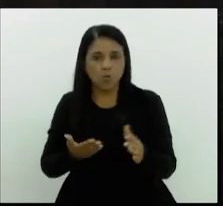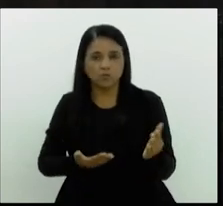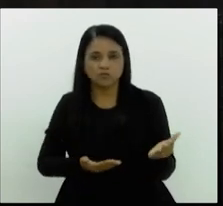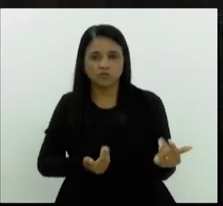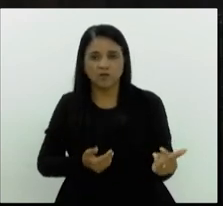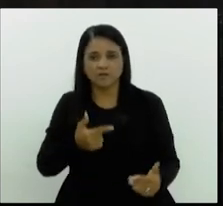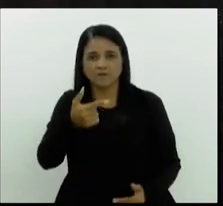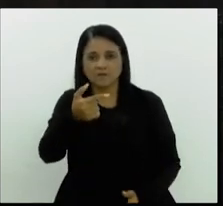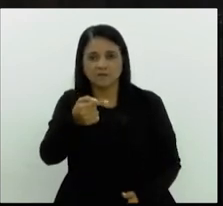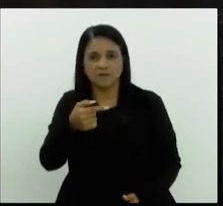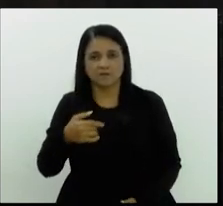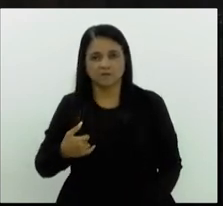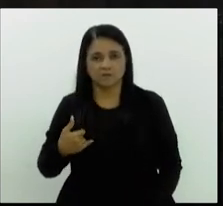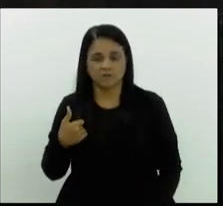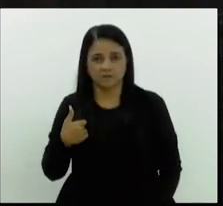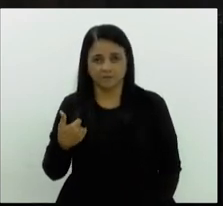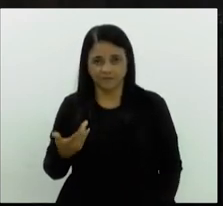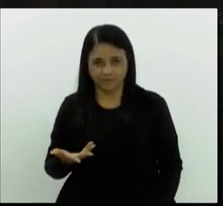Então, presidente,